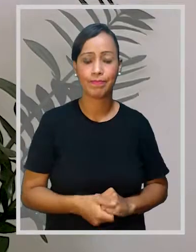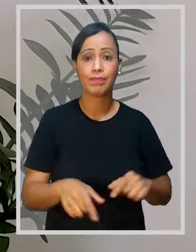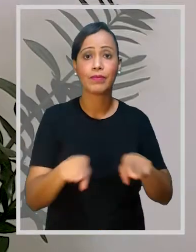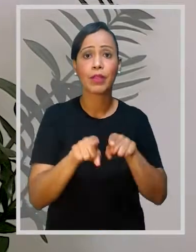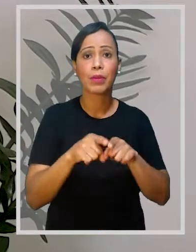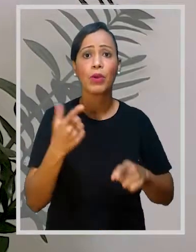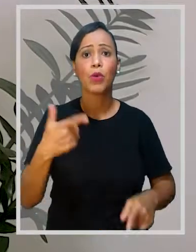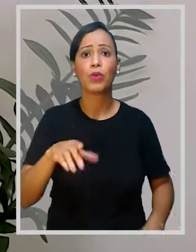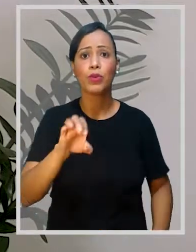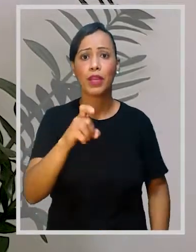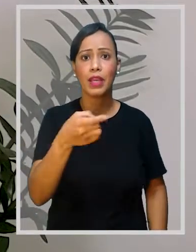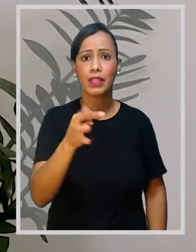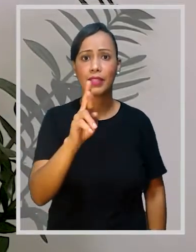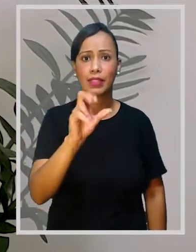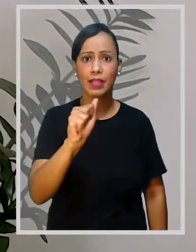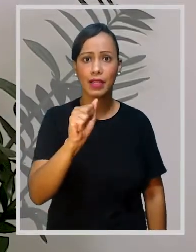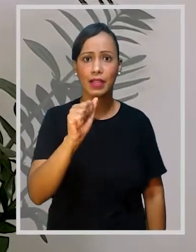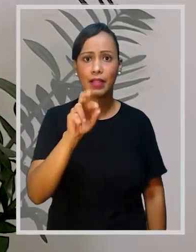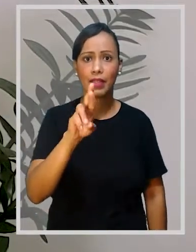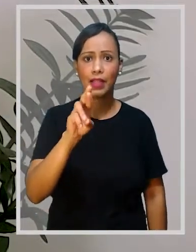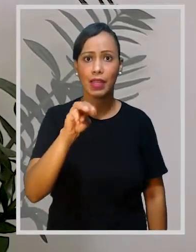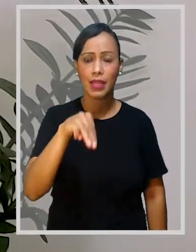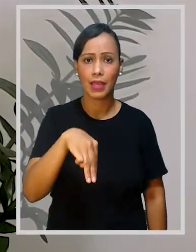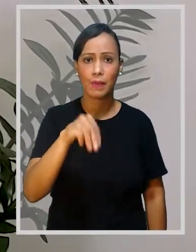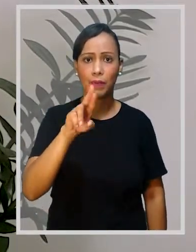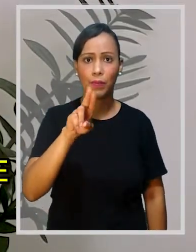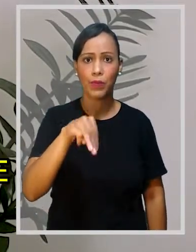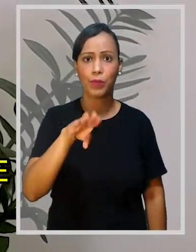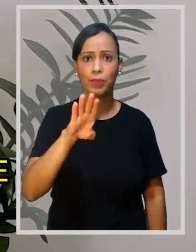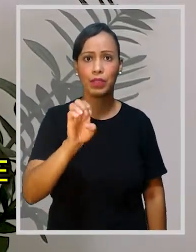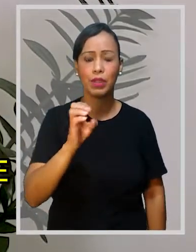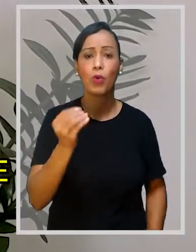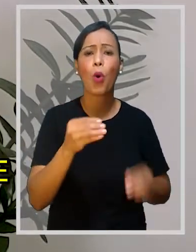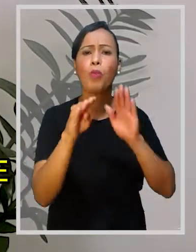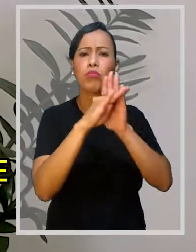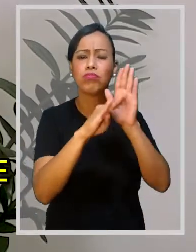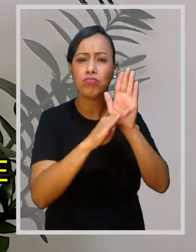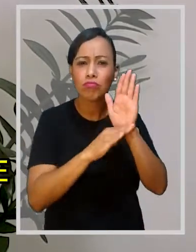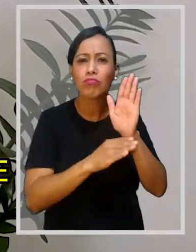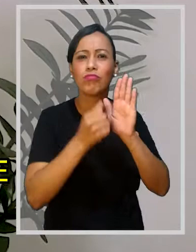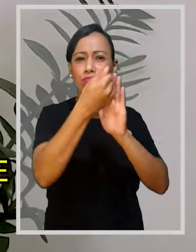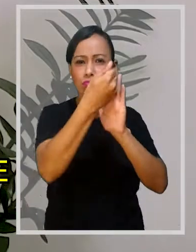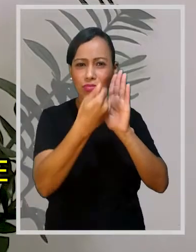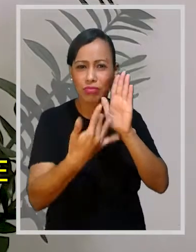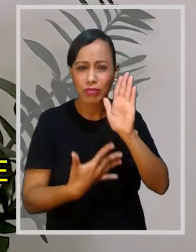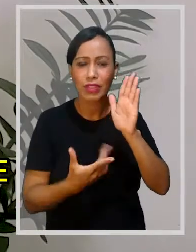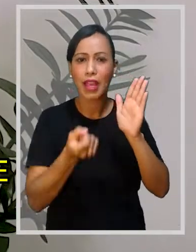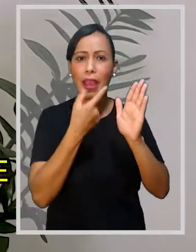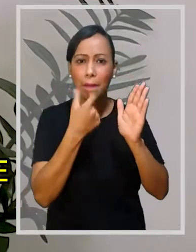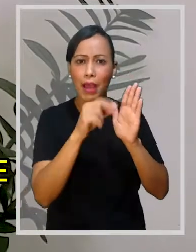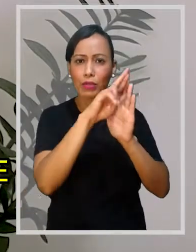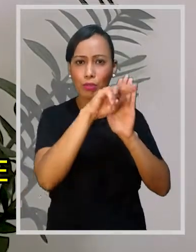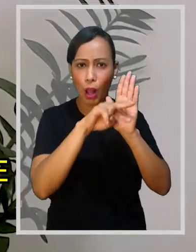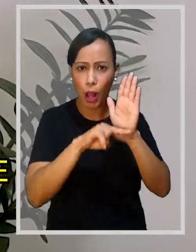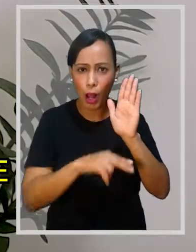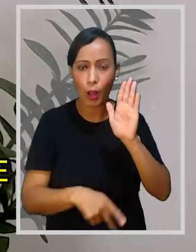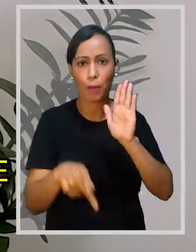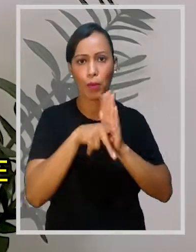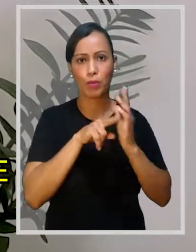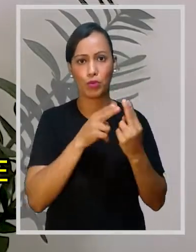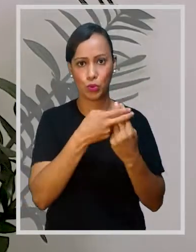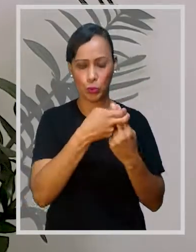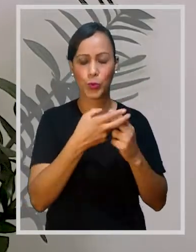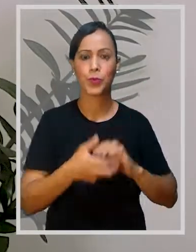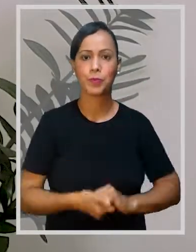não padronizado 2. Extra-remume Mais cedo explicamos que a remume é a lista municipal de